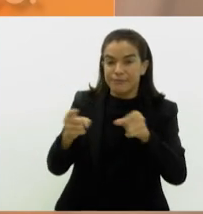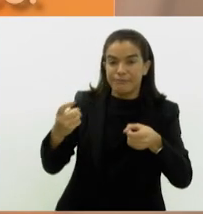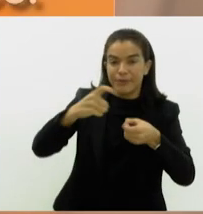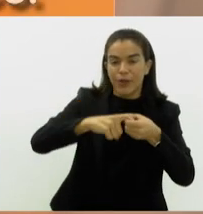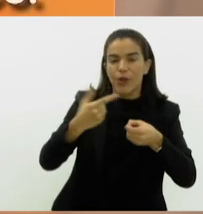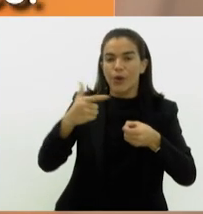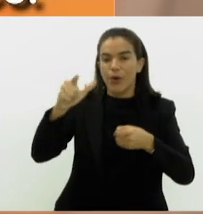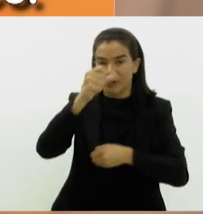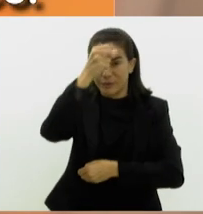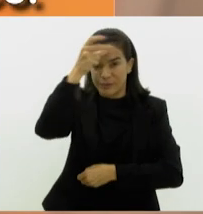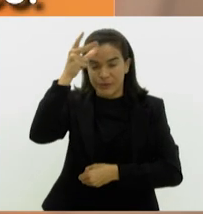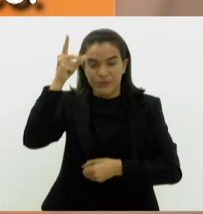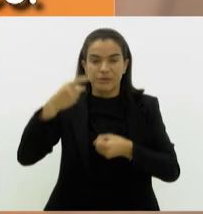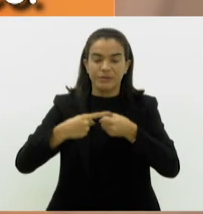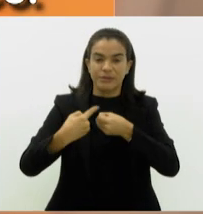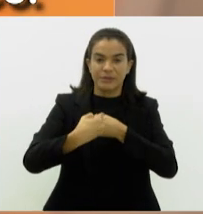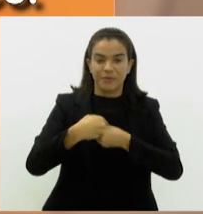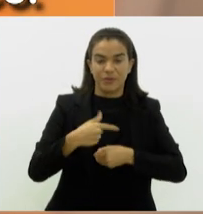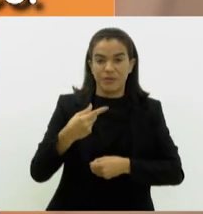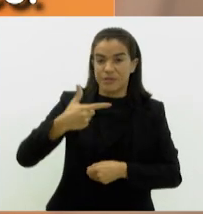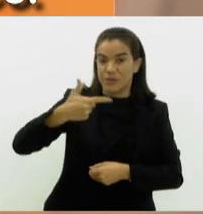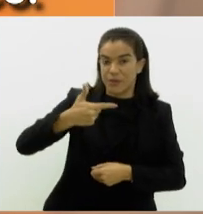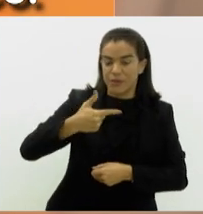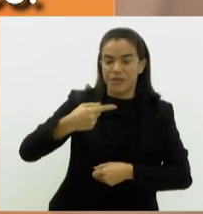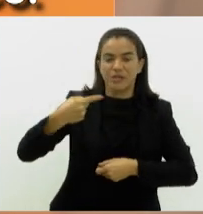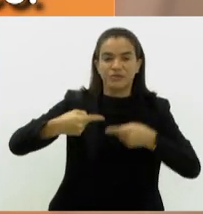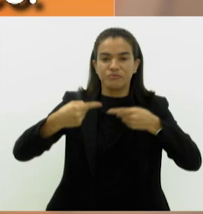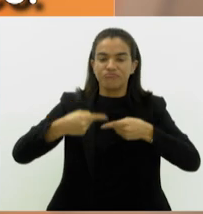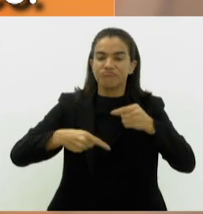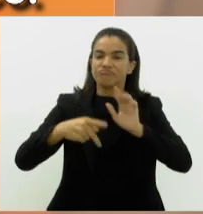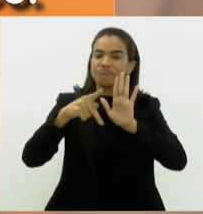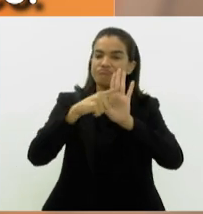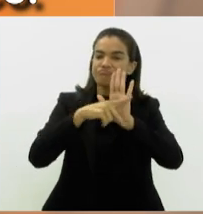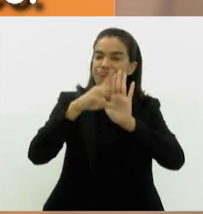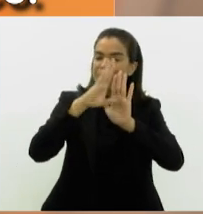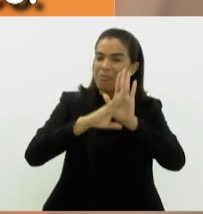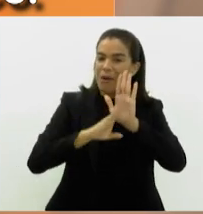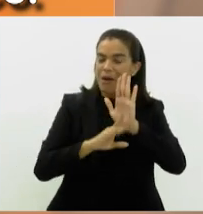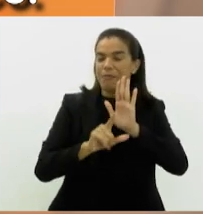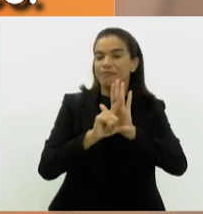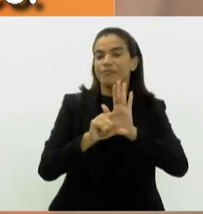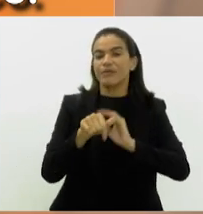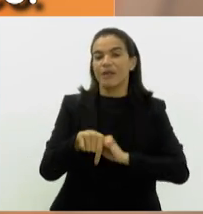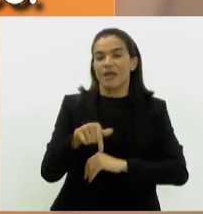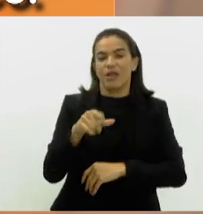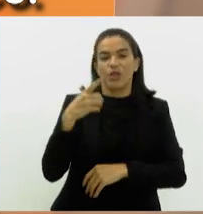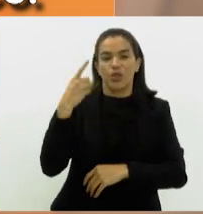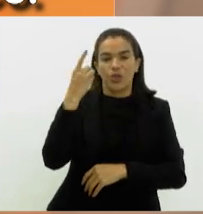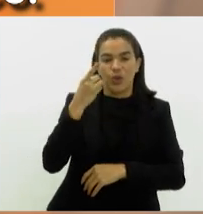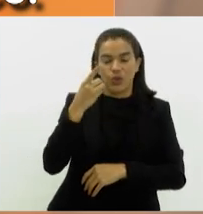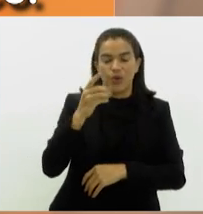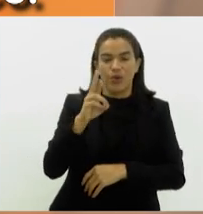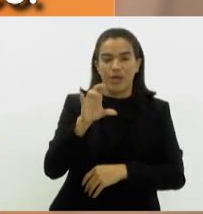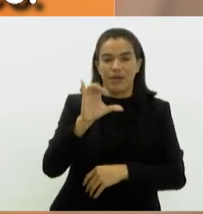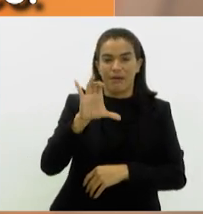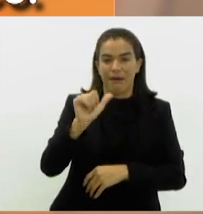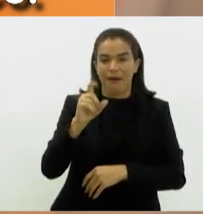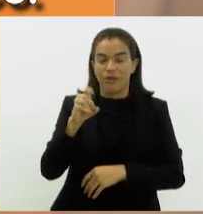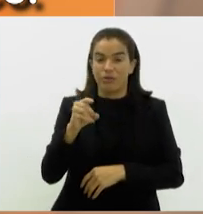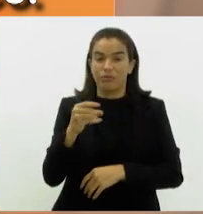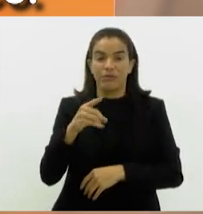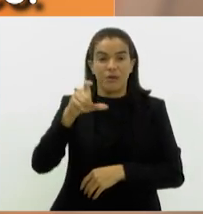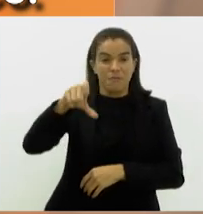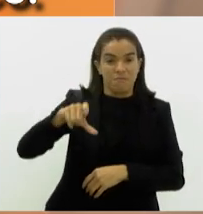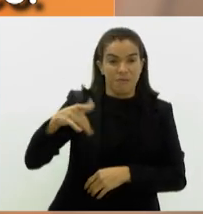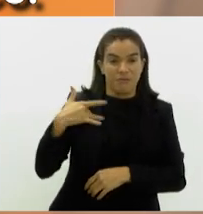Em segunda discussão, proposta do deputado Dr. Pedro Ricardo, que determina que laboratórios, planos de